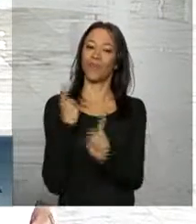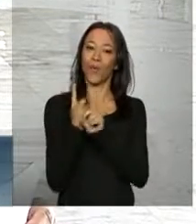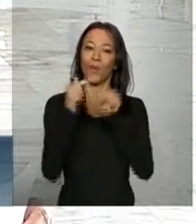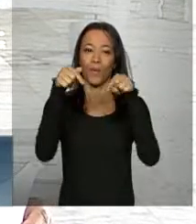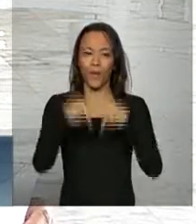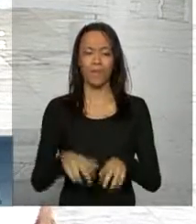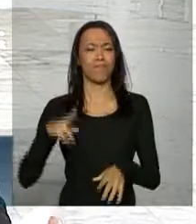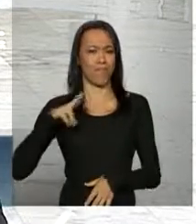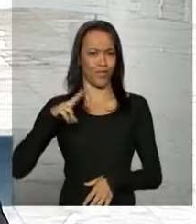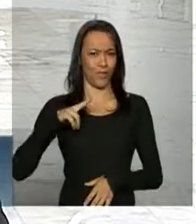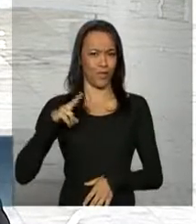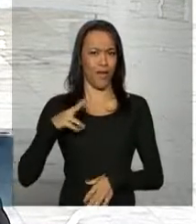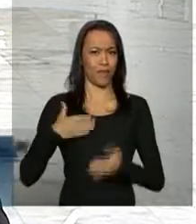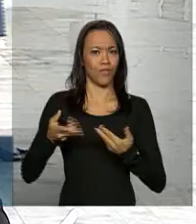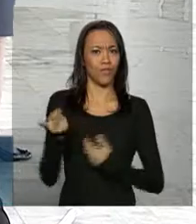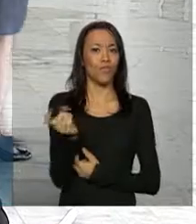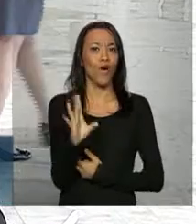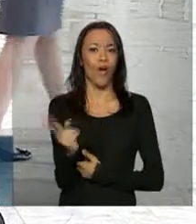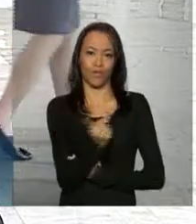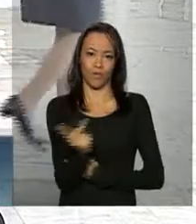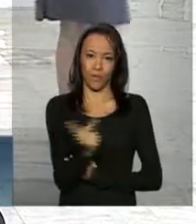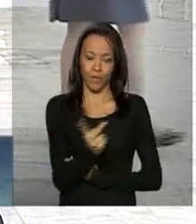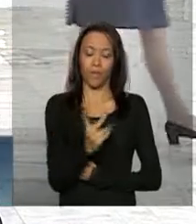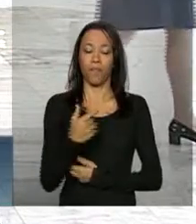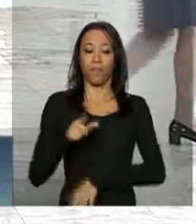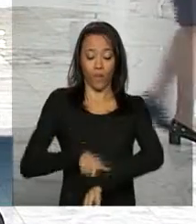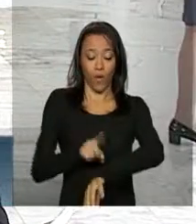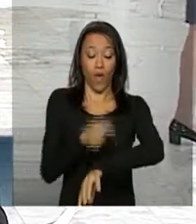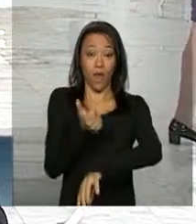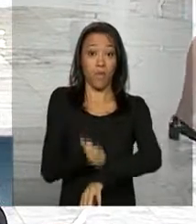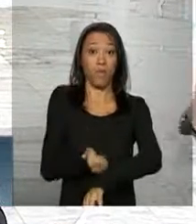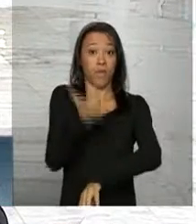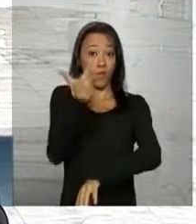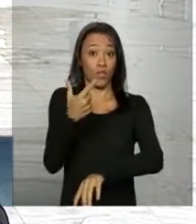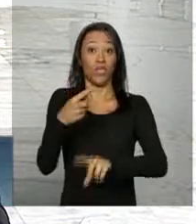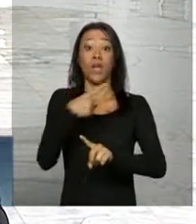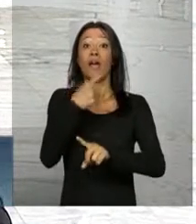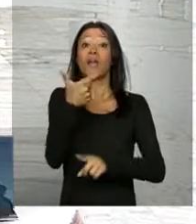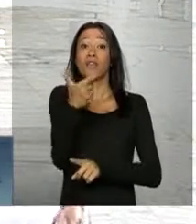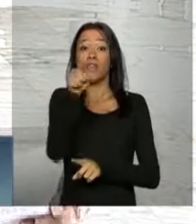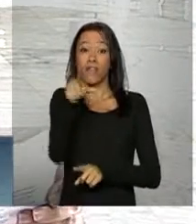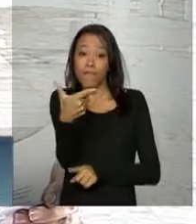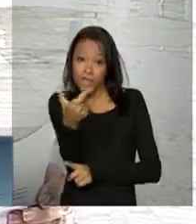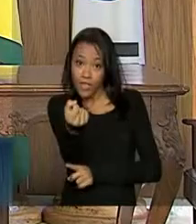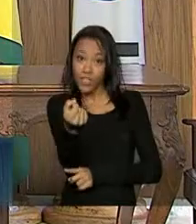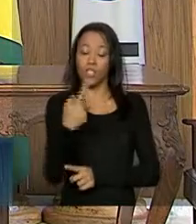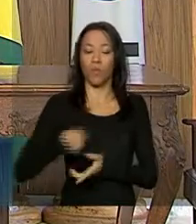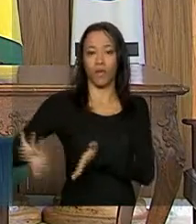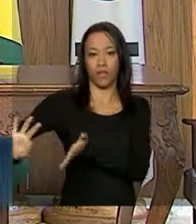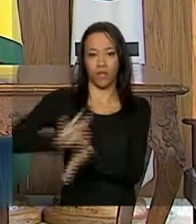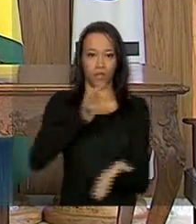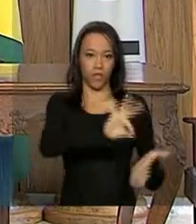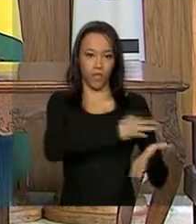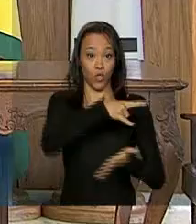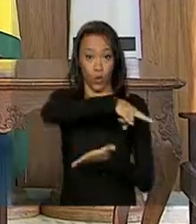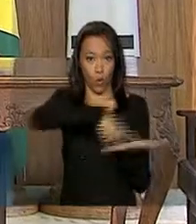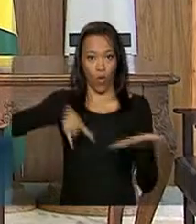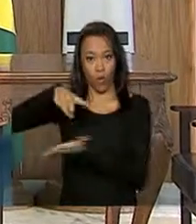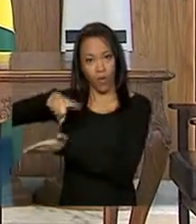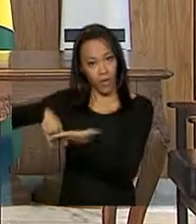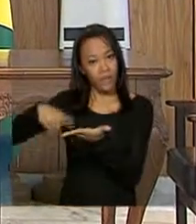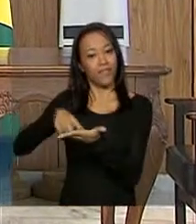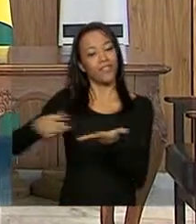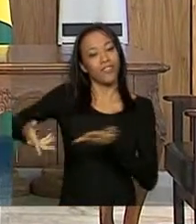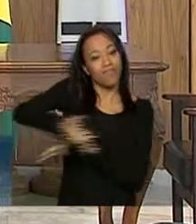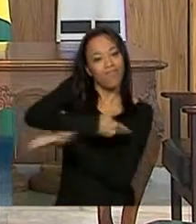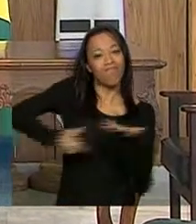aqui no Palácio. Está prevista para o meio-dia e 20 a assinatura de atos bilaterais, de cooperação e